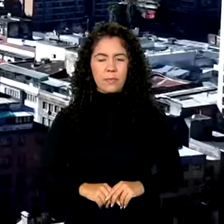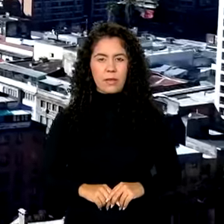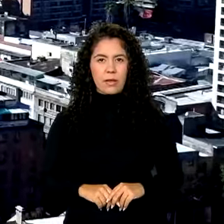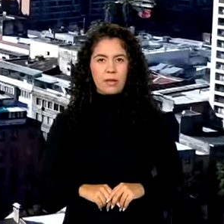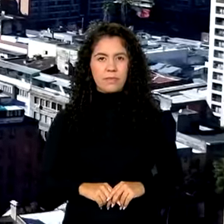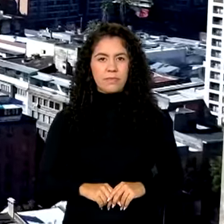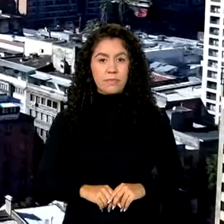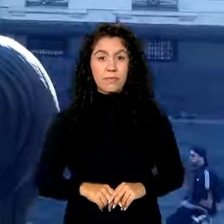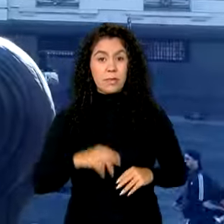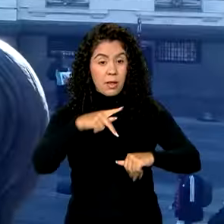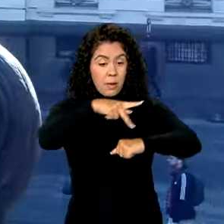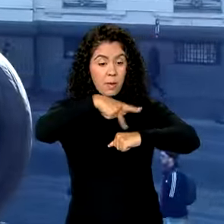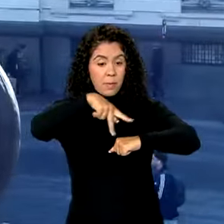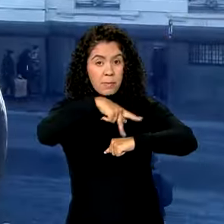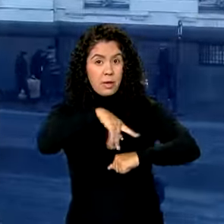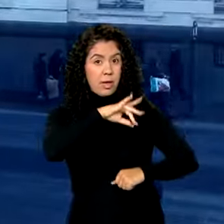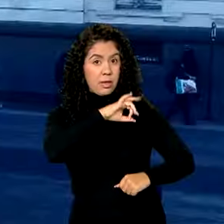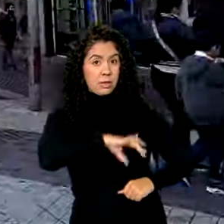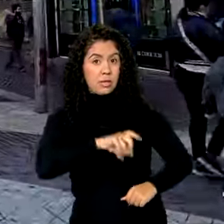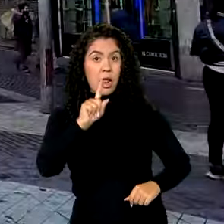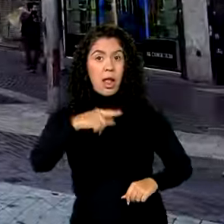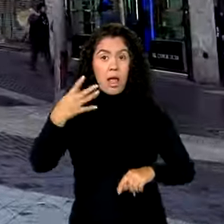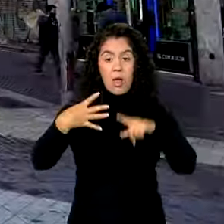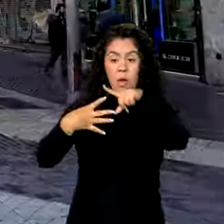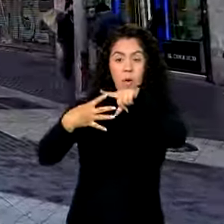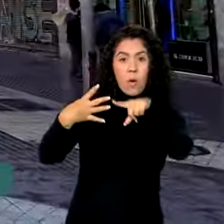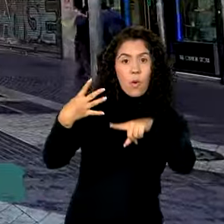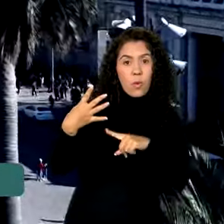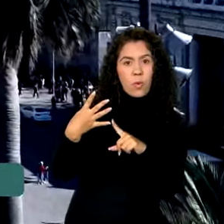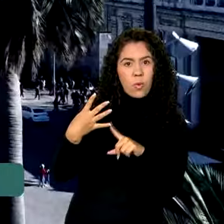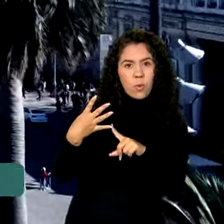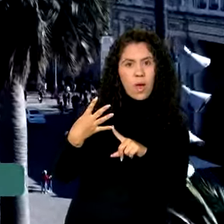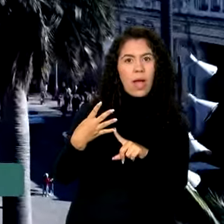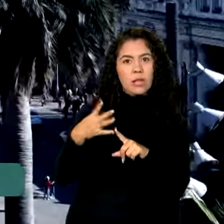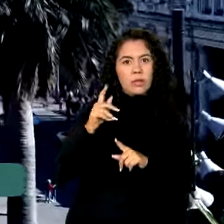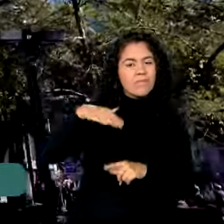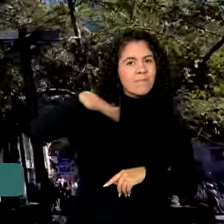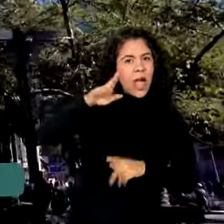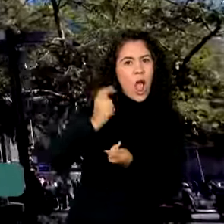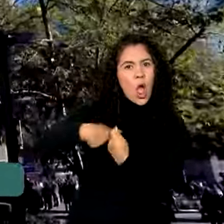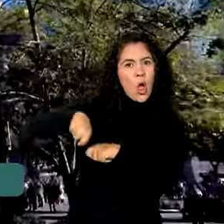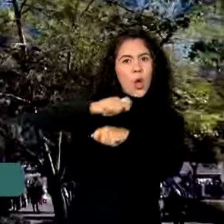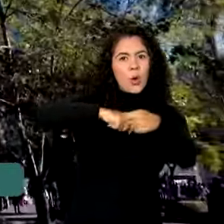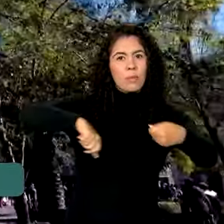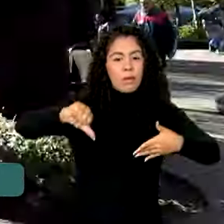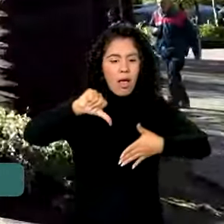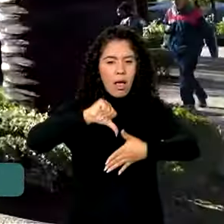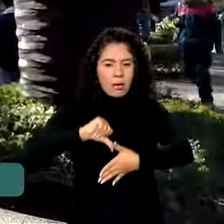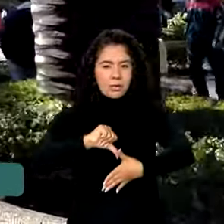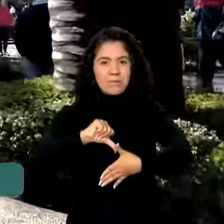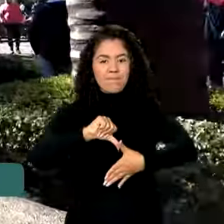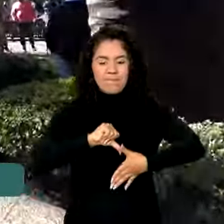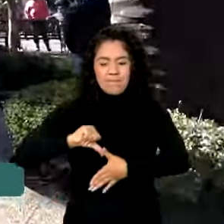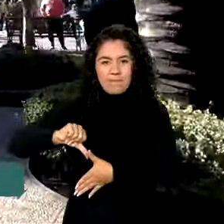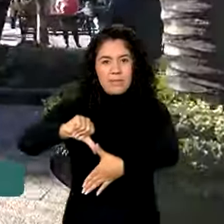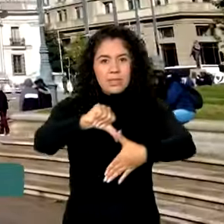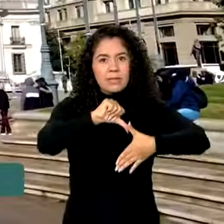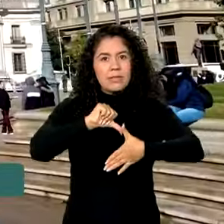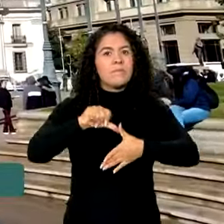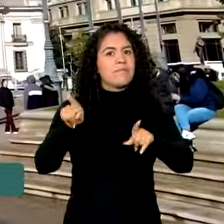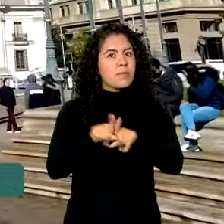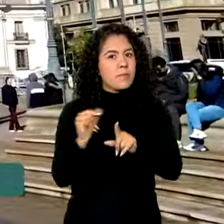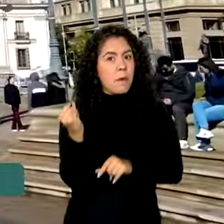O Chile é a quarta economia da América do Sul e um parceiro comercial importante do Brasil.